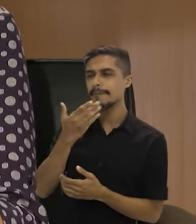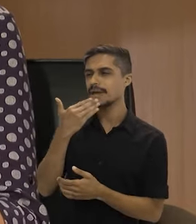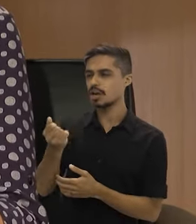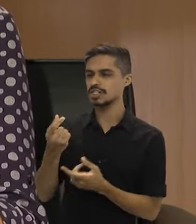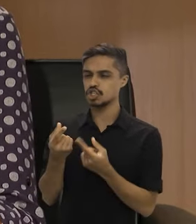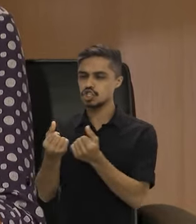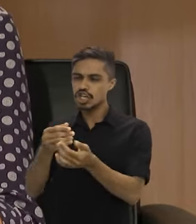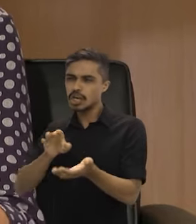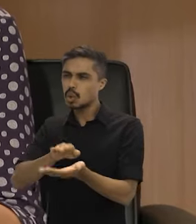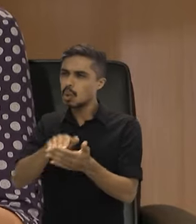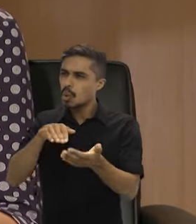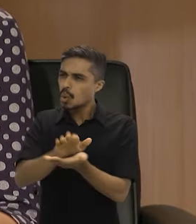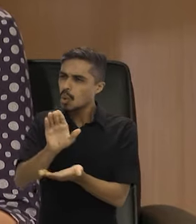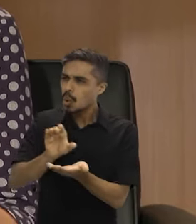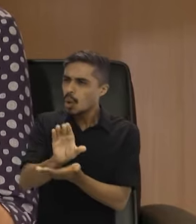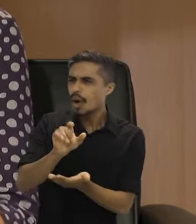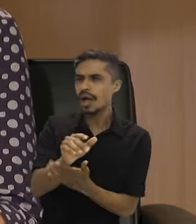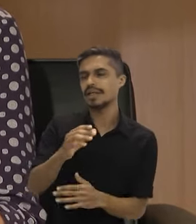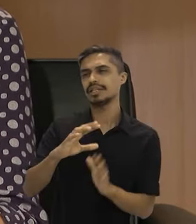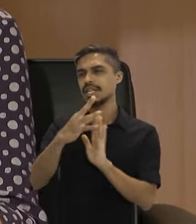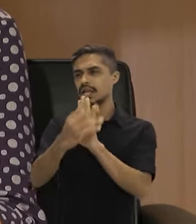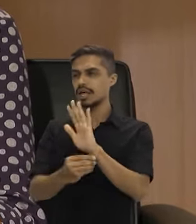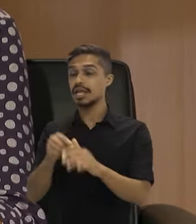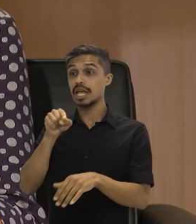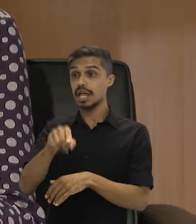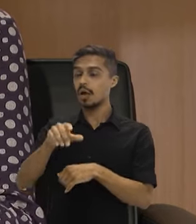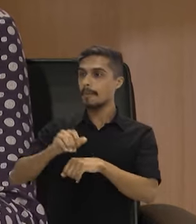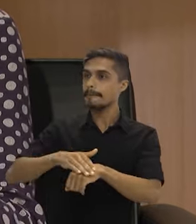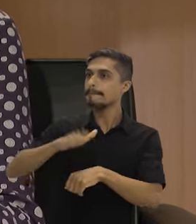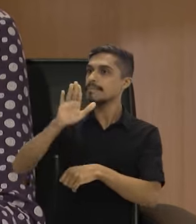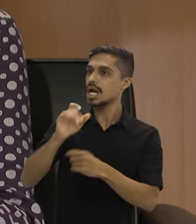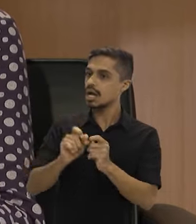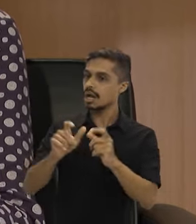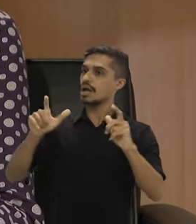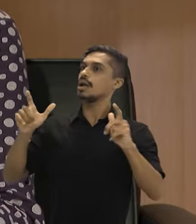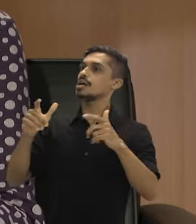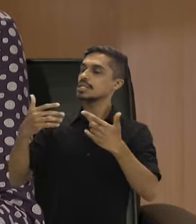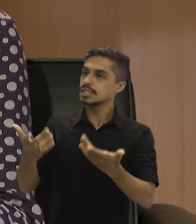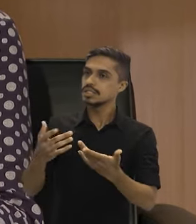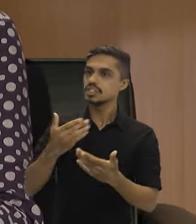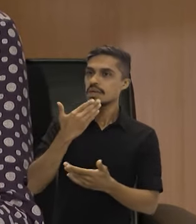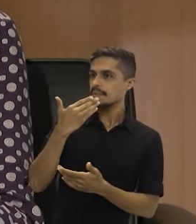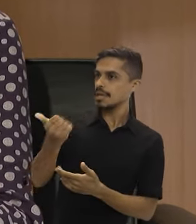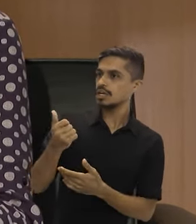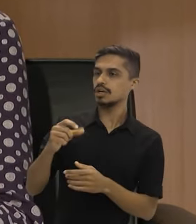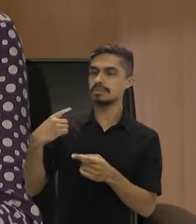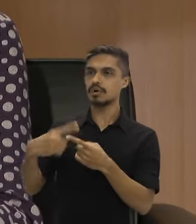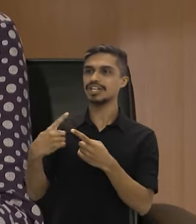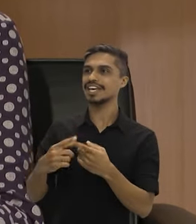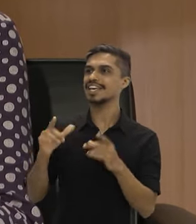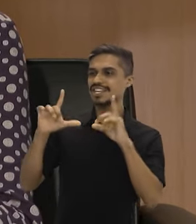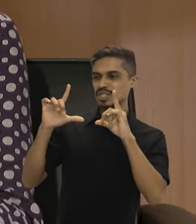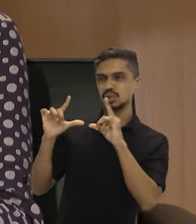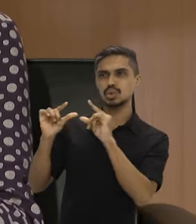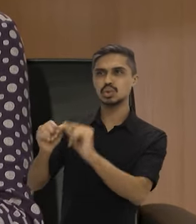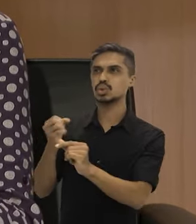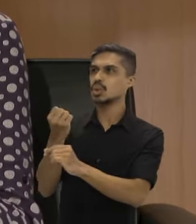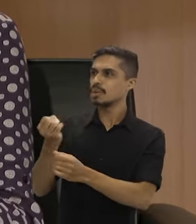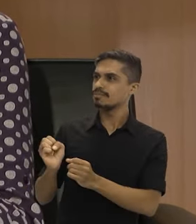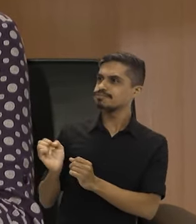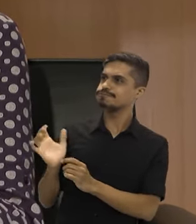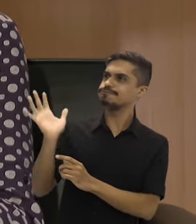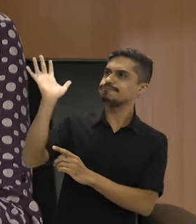Em razão desses números, atualmente o fundo da Amazônia é o maior e mais bem-sucedido iniciativa de redução de emissões por